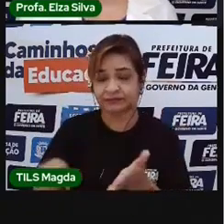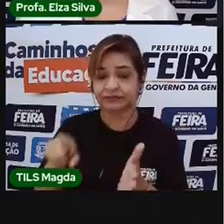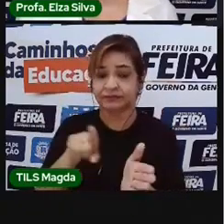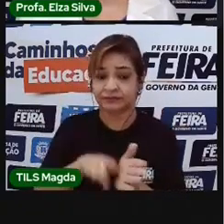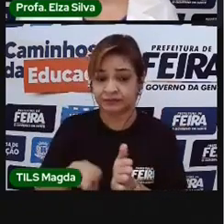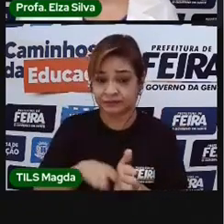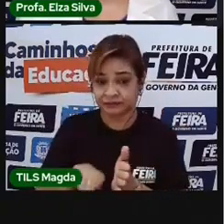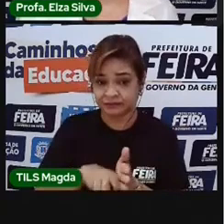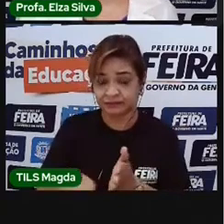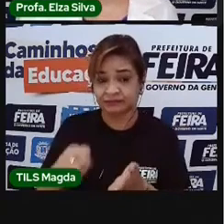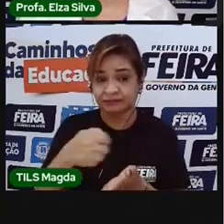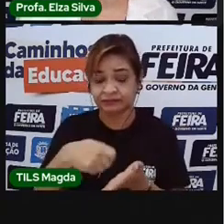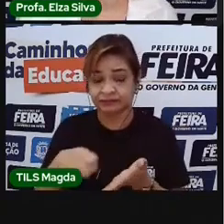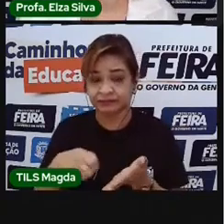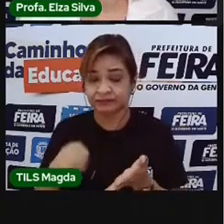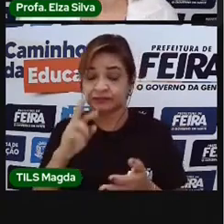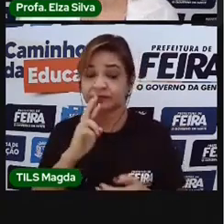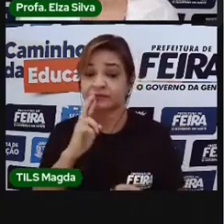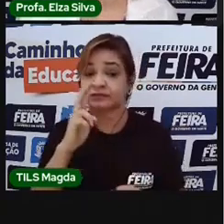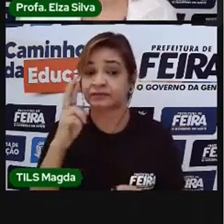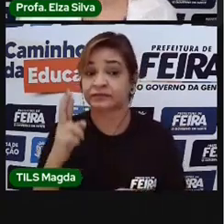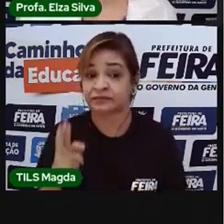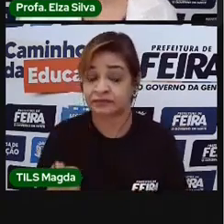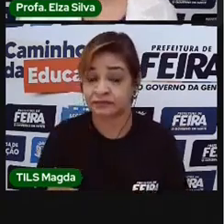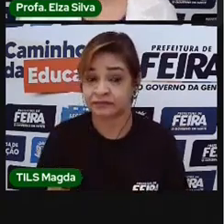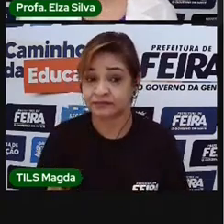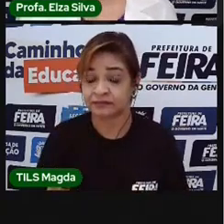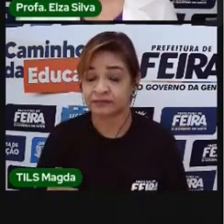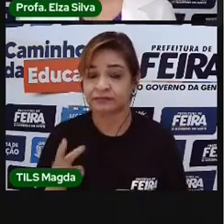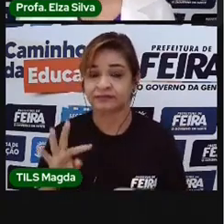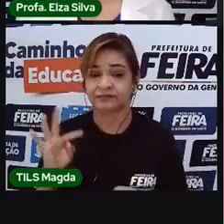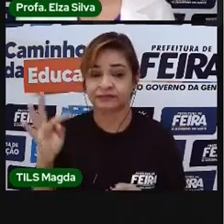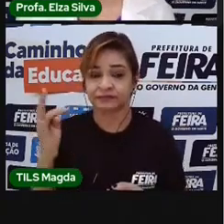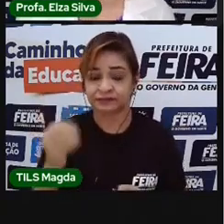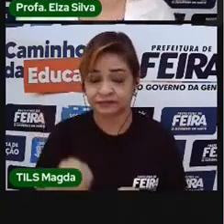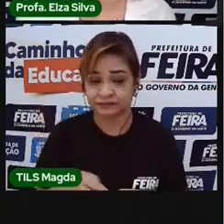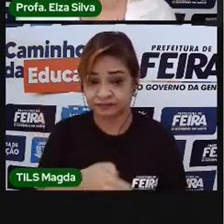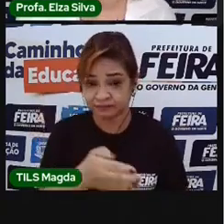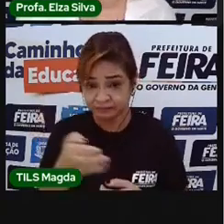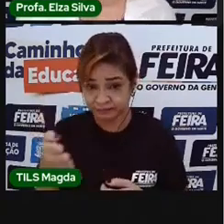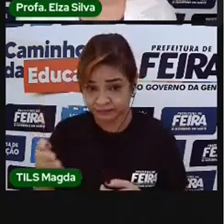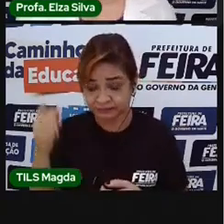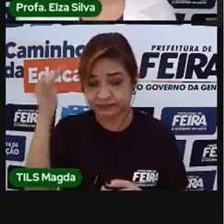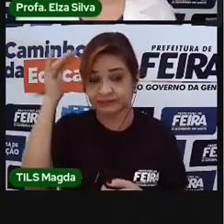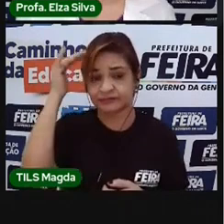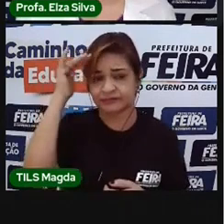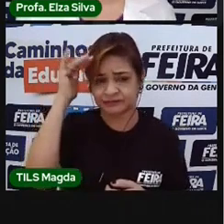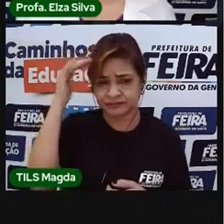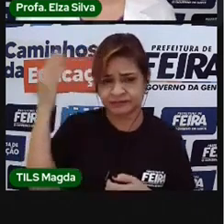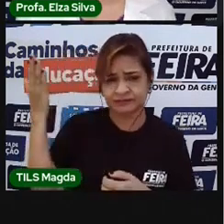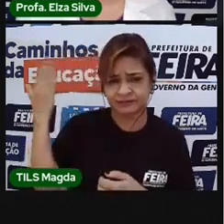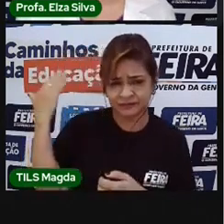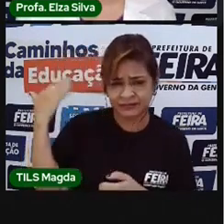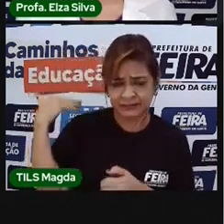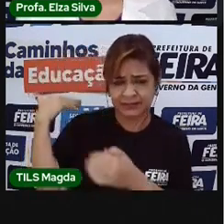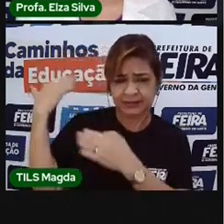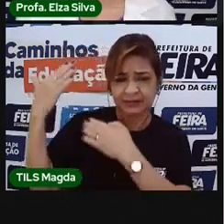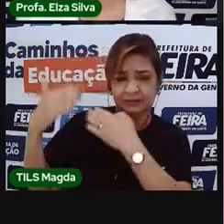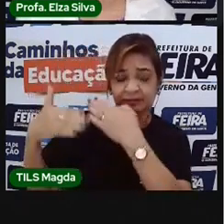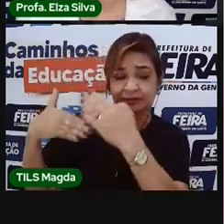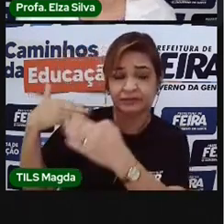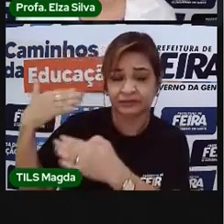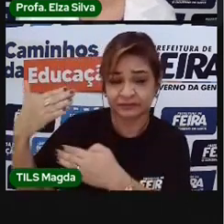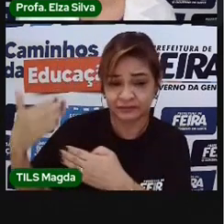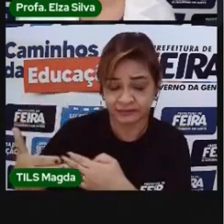no caderno e respondas com base naquilo que você já sabe, com base naquilo que você já